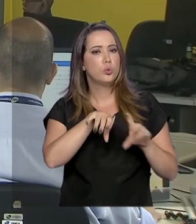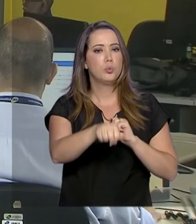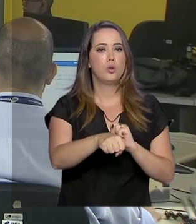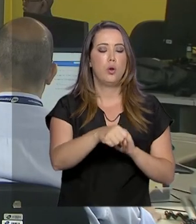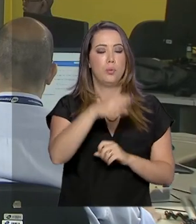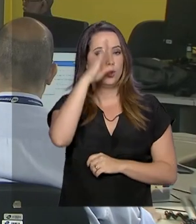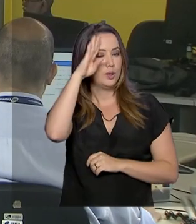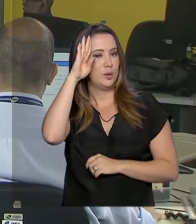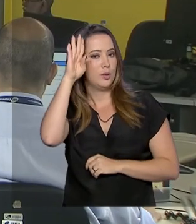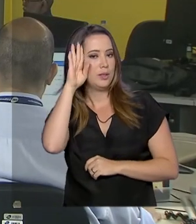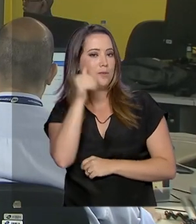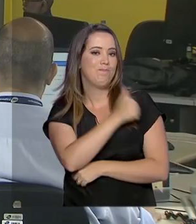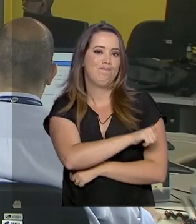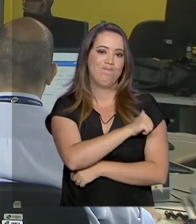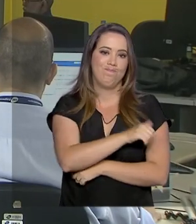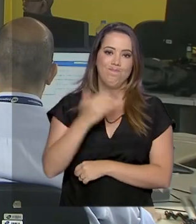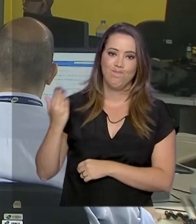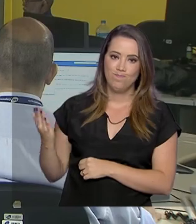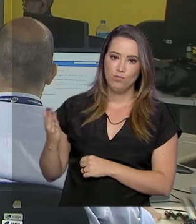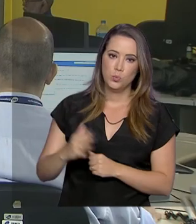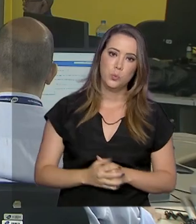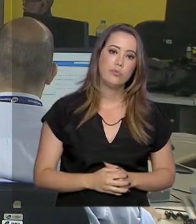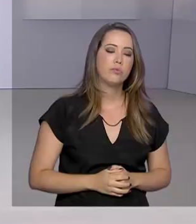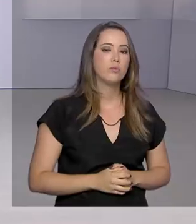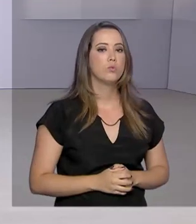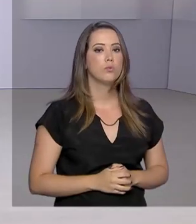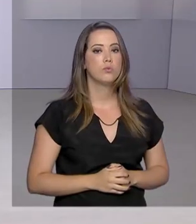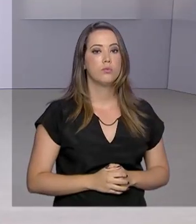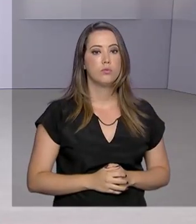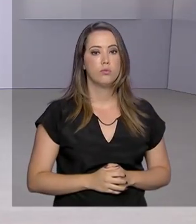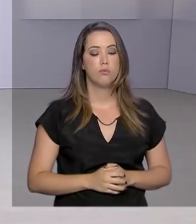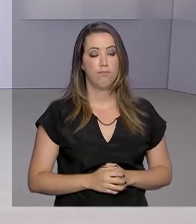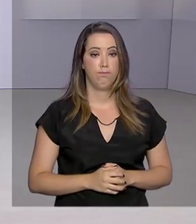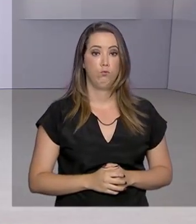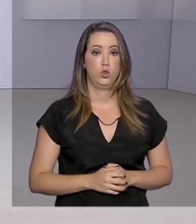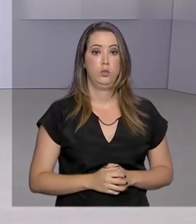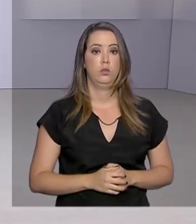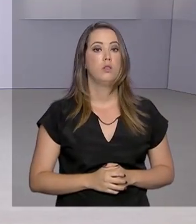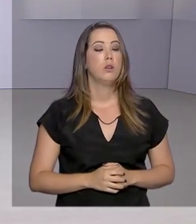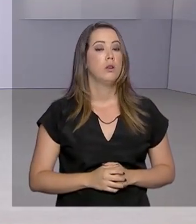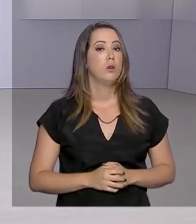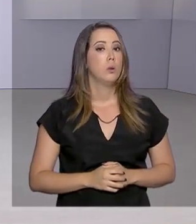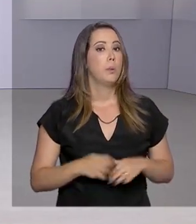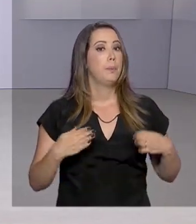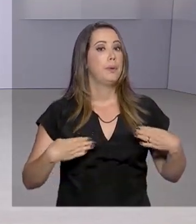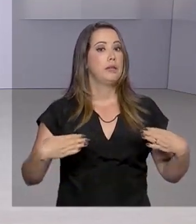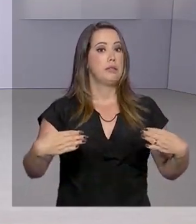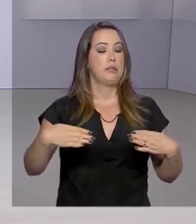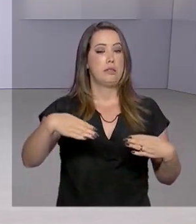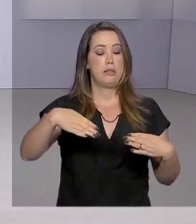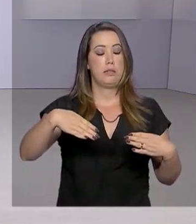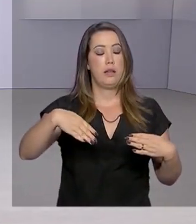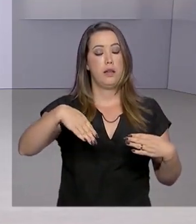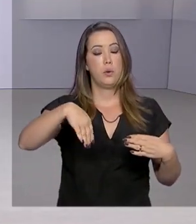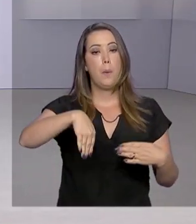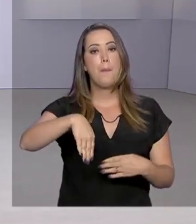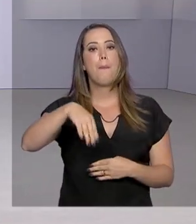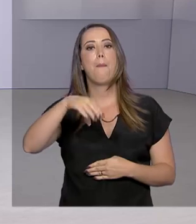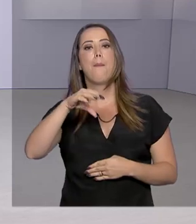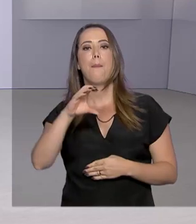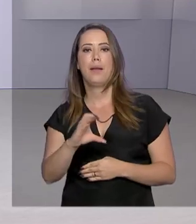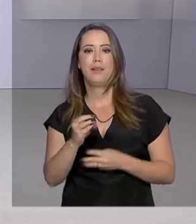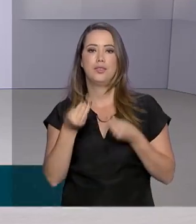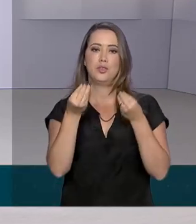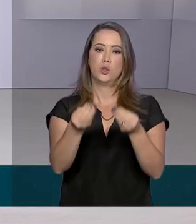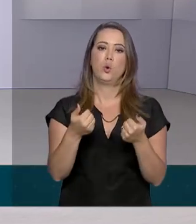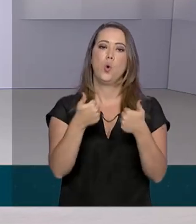Do Rio de Janeiro, Tiago Pimenta para o governo agora. O Ministério da Educação entregou hoje 120 novos